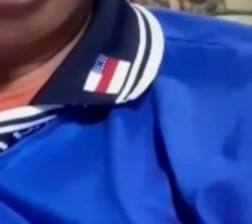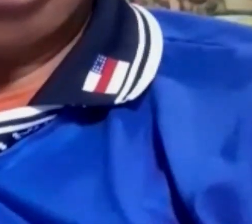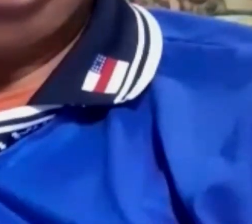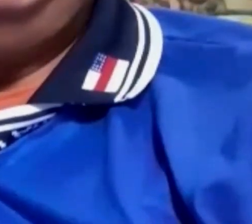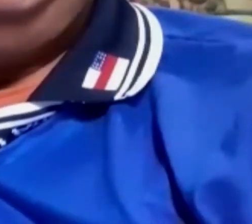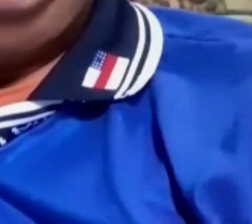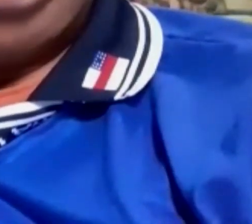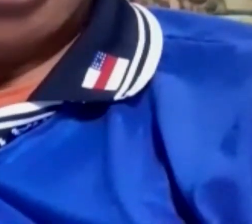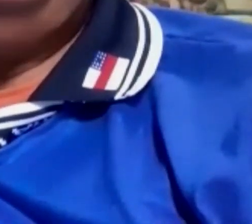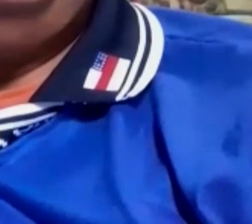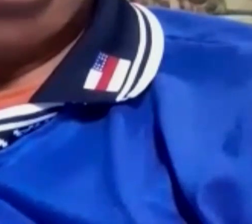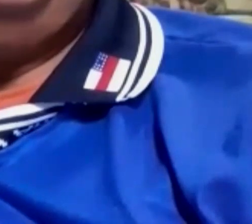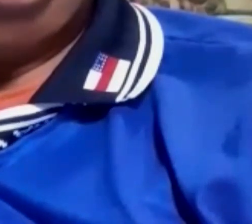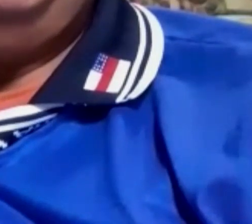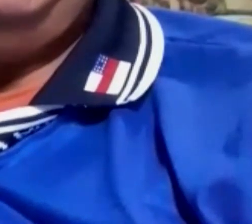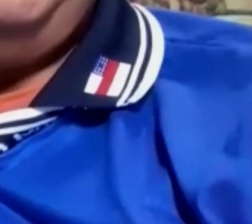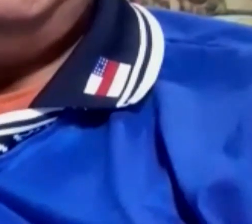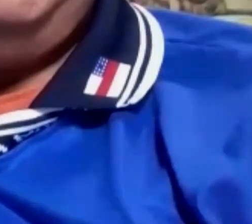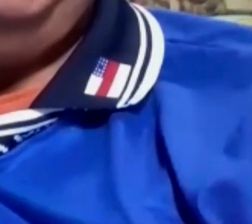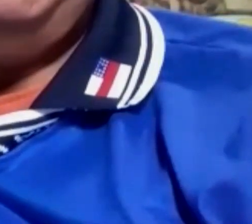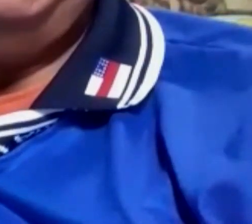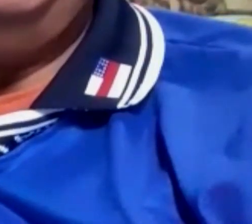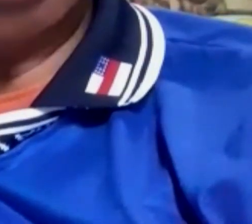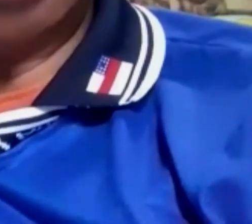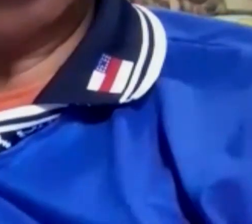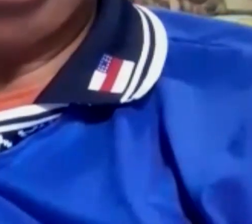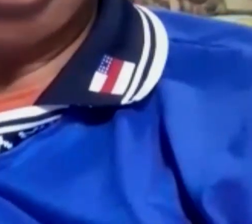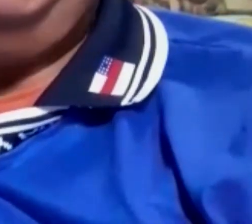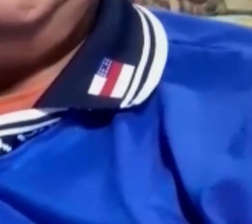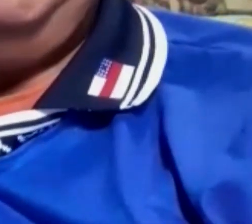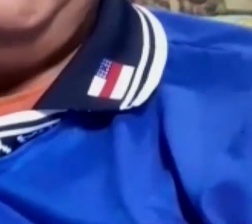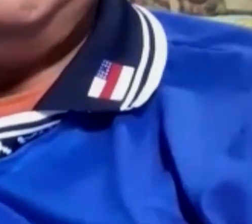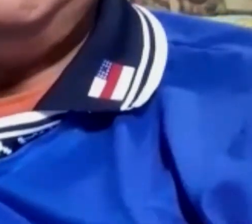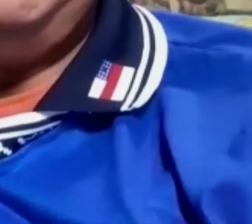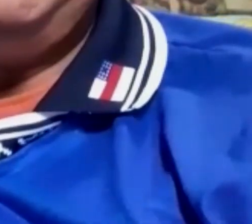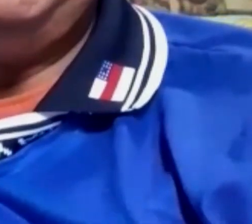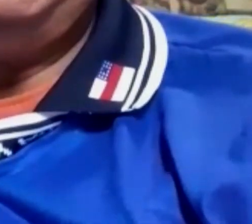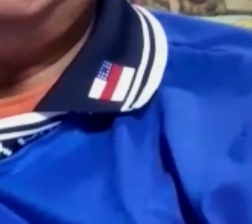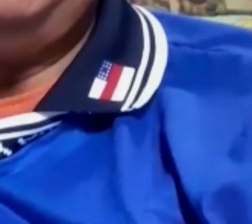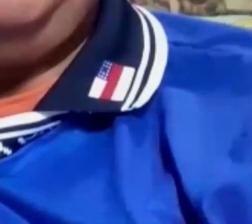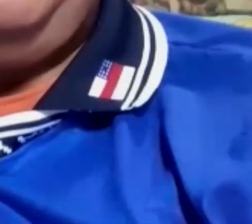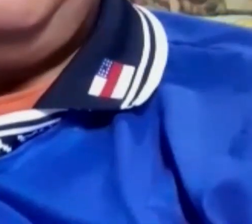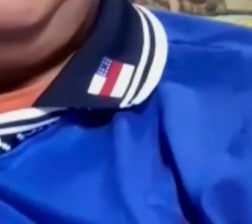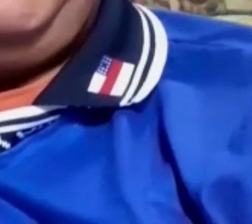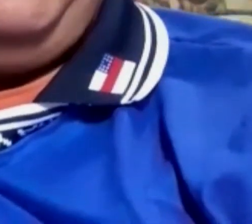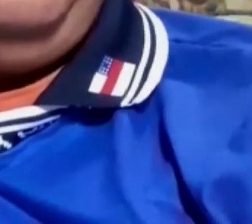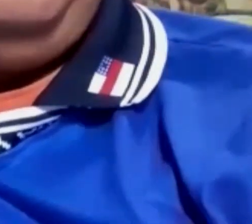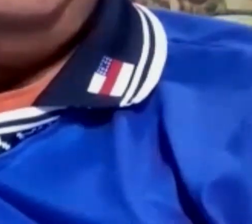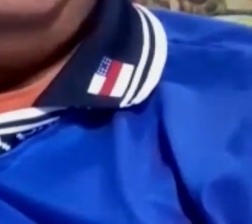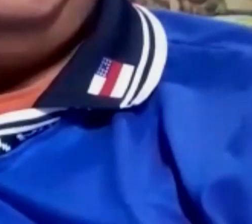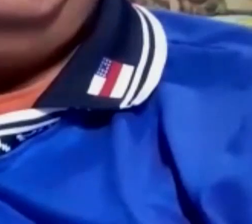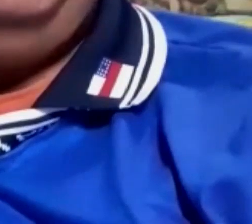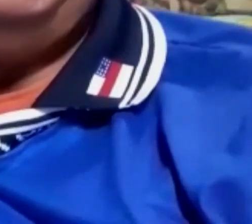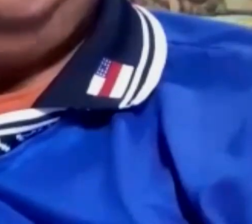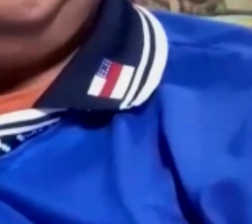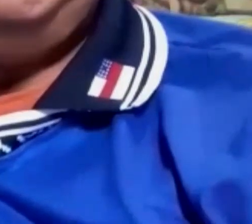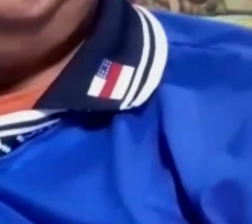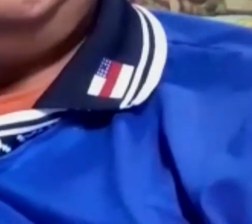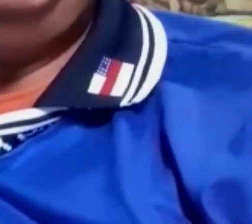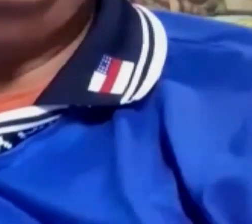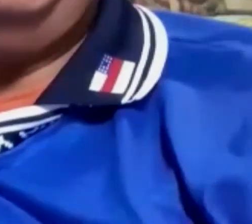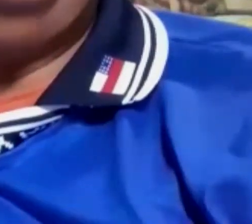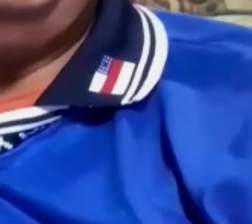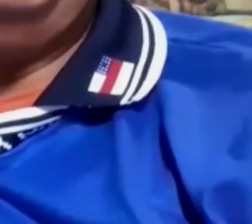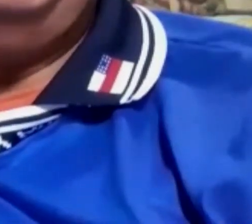a dia e em tudo quando nós fazemos, utilizamos a matemática. Ao longo do filme, você vai